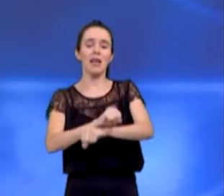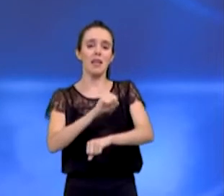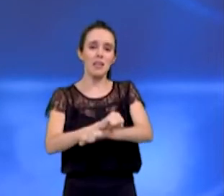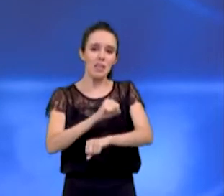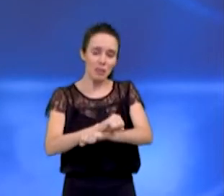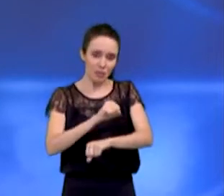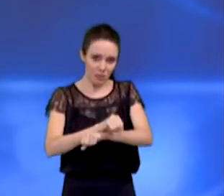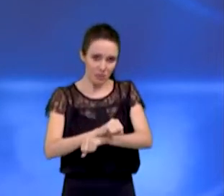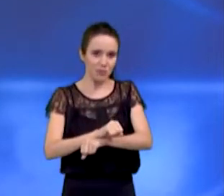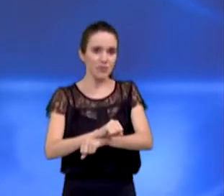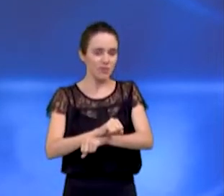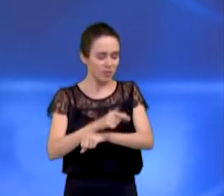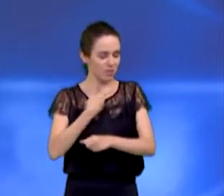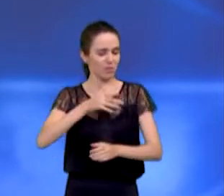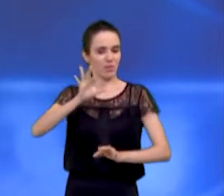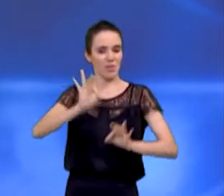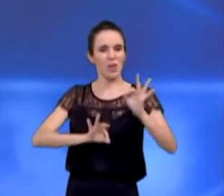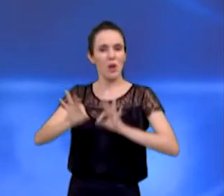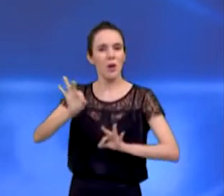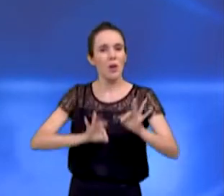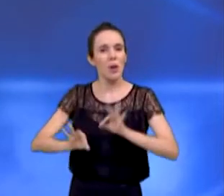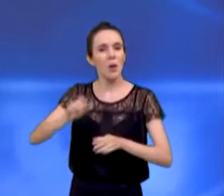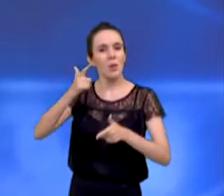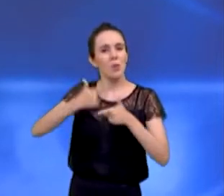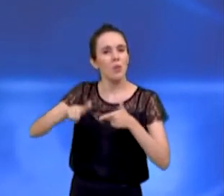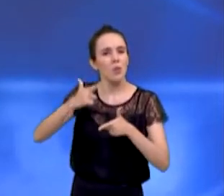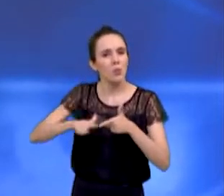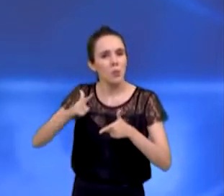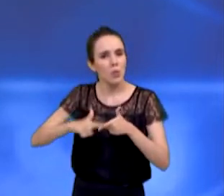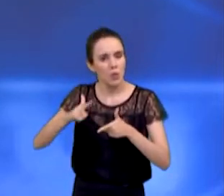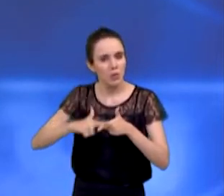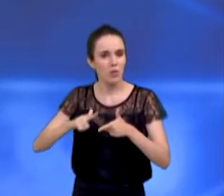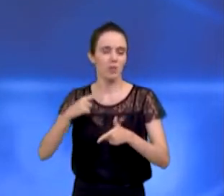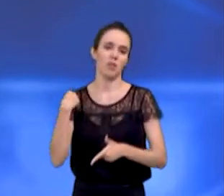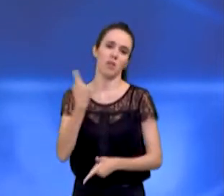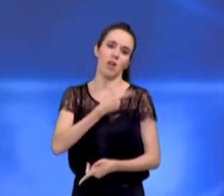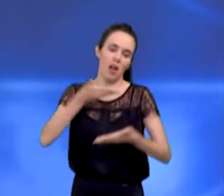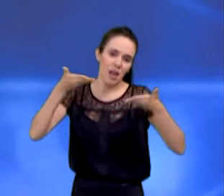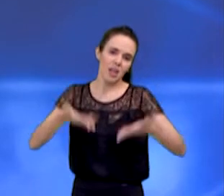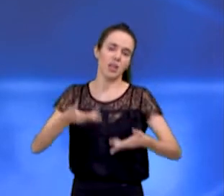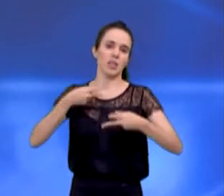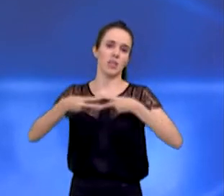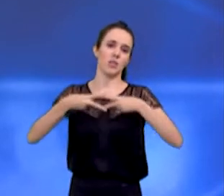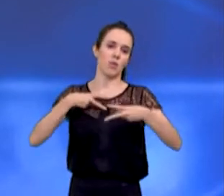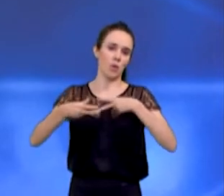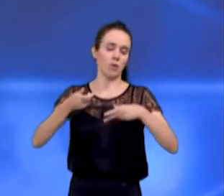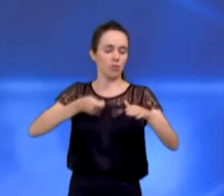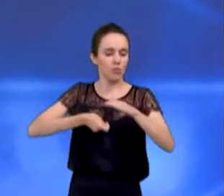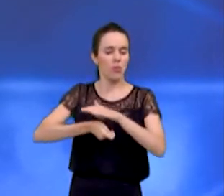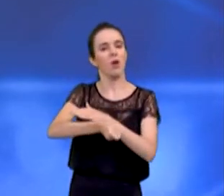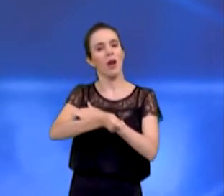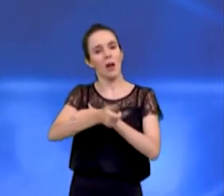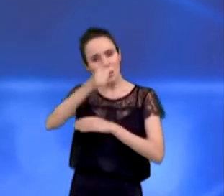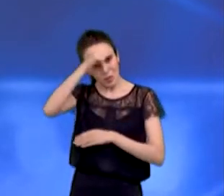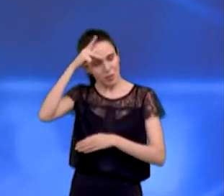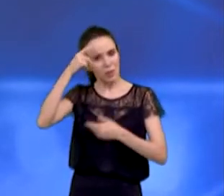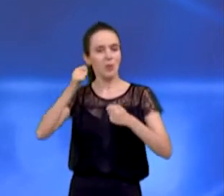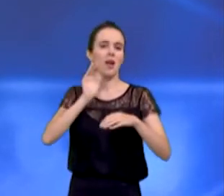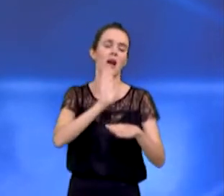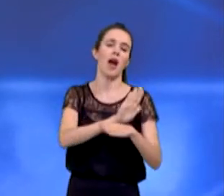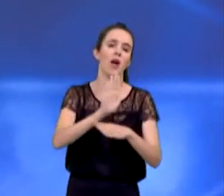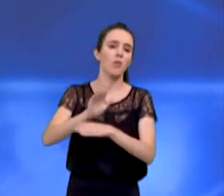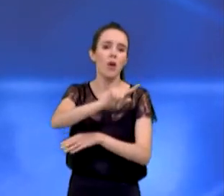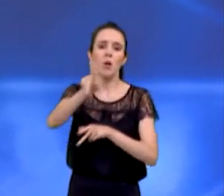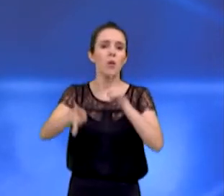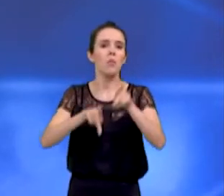regularização de nossa cidade, resolver os problemas das áreas de risco de nossa cidade, que precisa ter recursos da prefeitura para ajudar essas famílias que